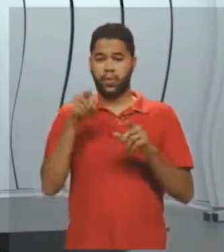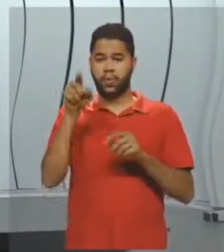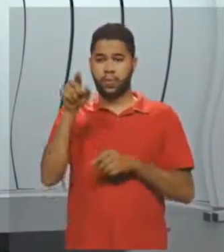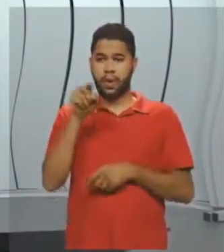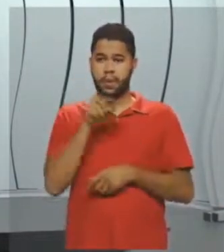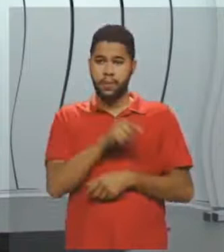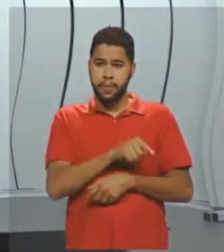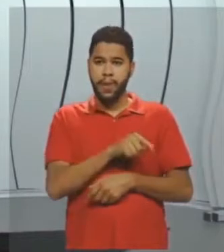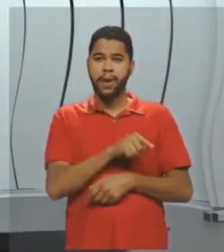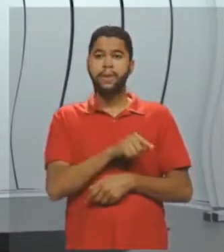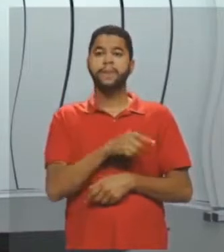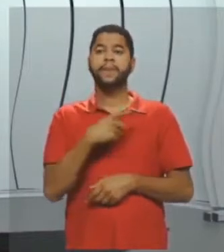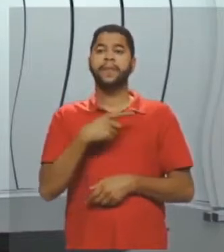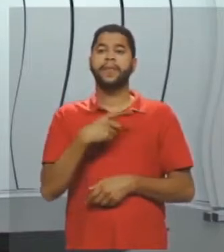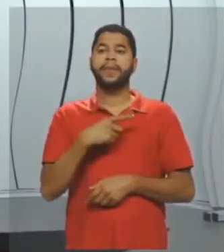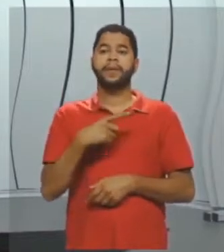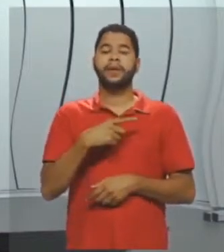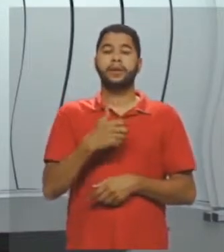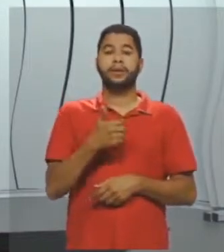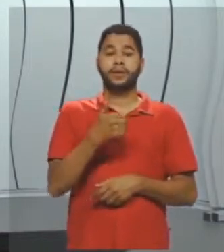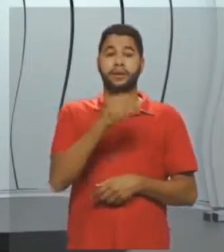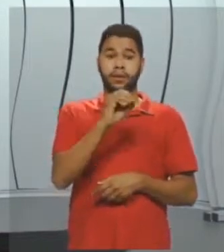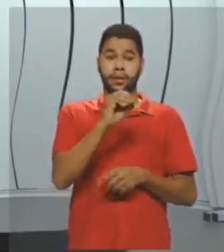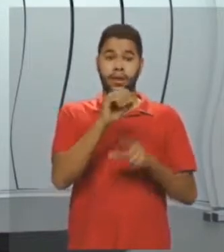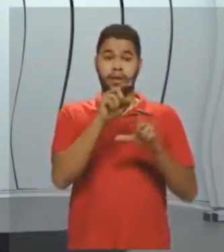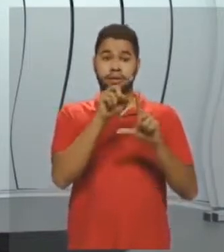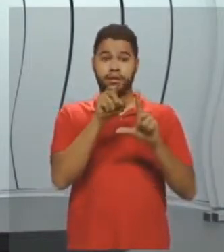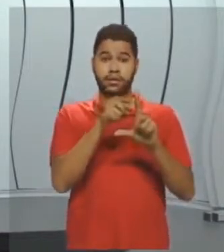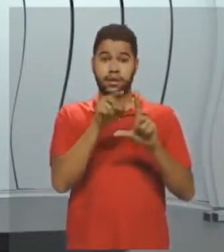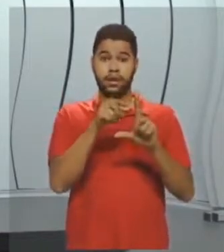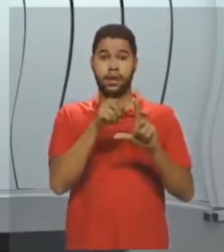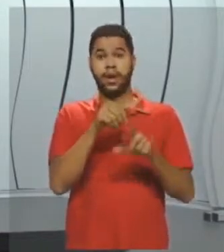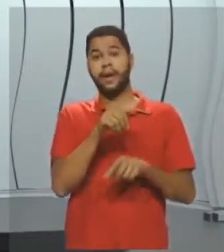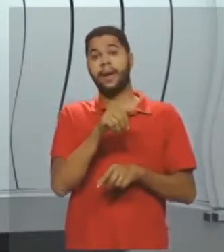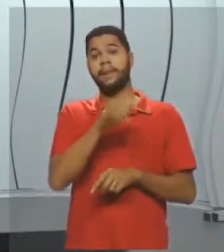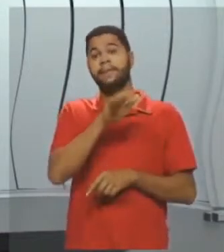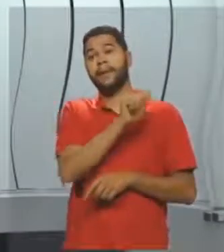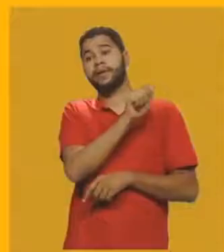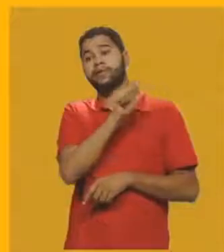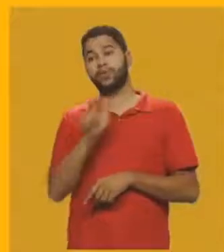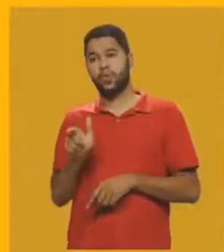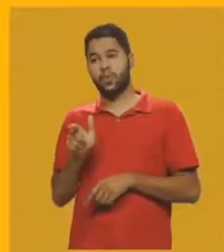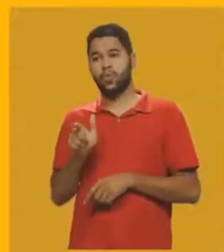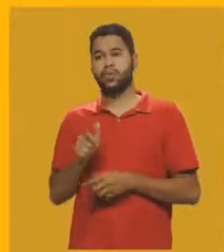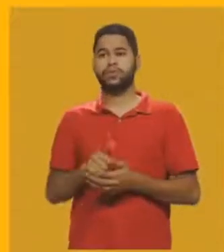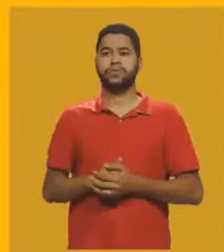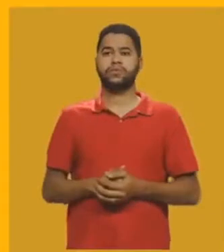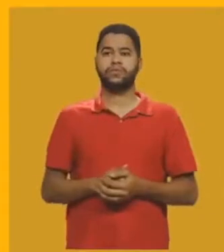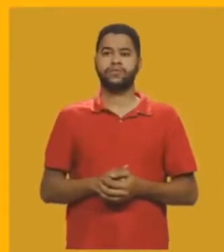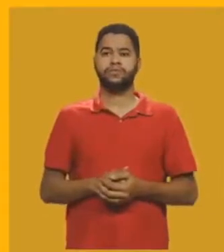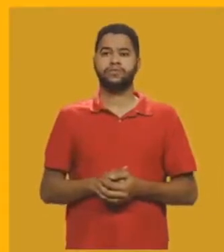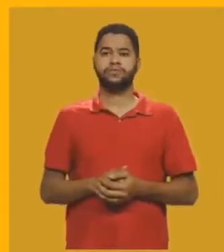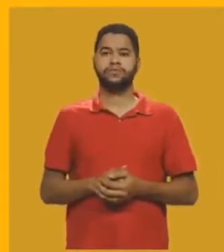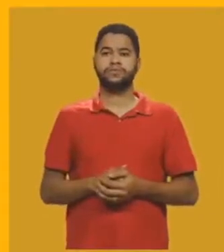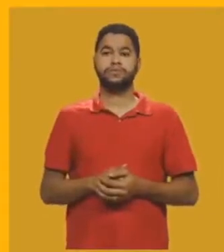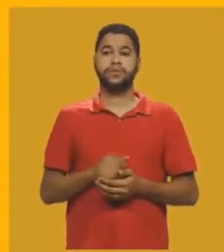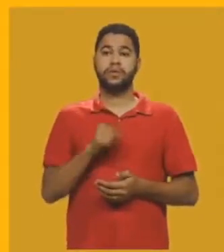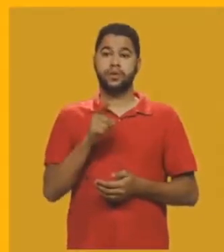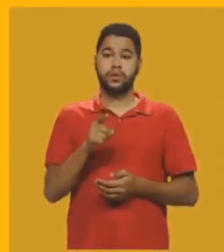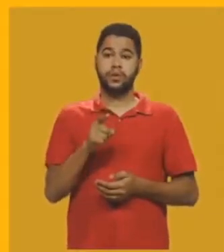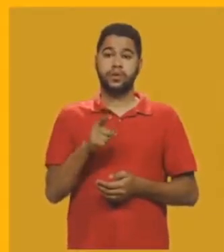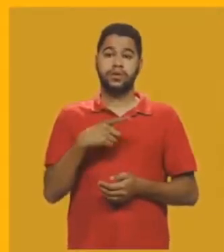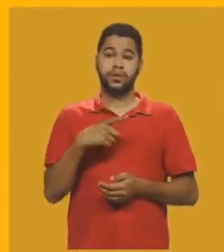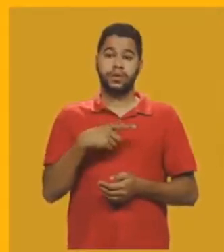se um mede 10 graus a mais que o outro. Então, esse aqui é maior, olha. Se esse